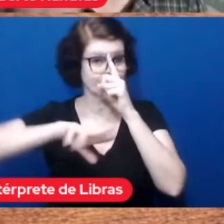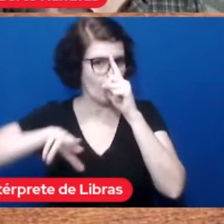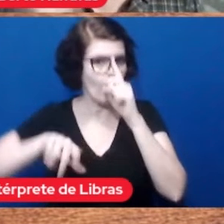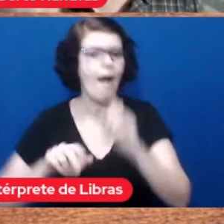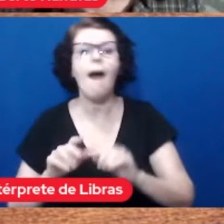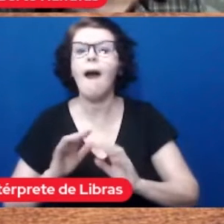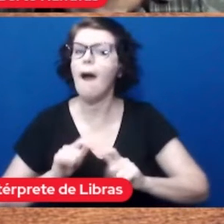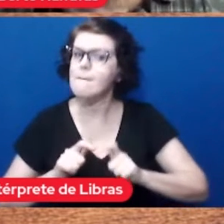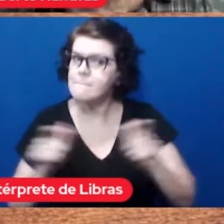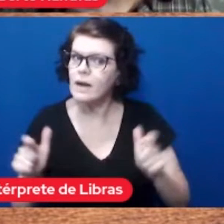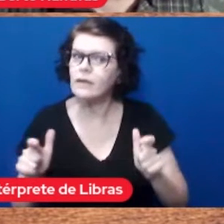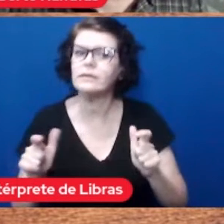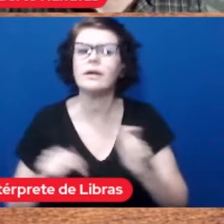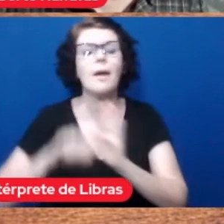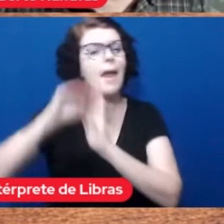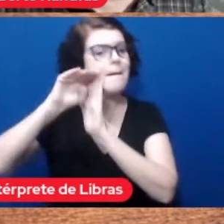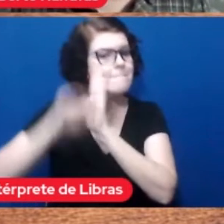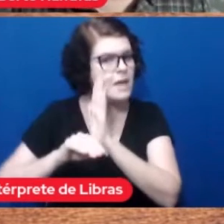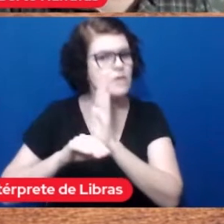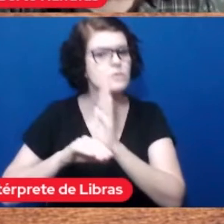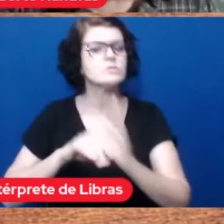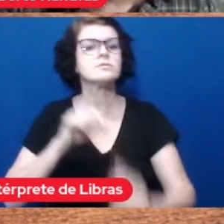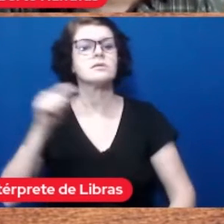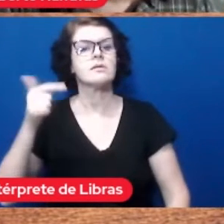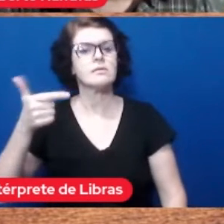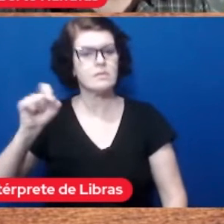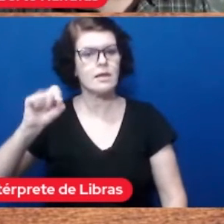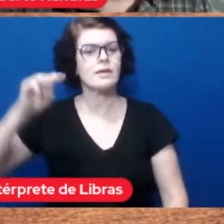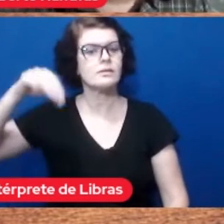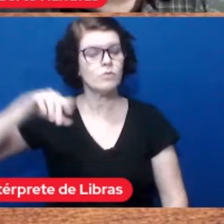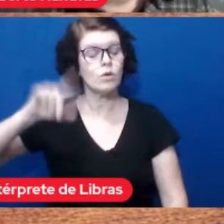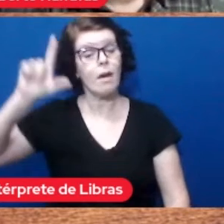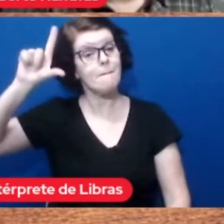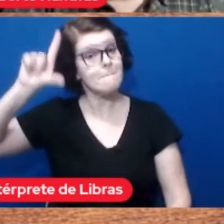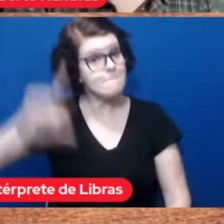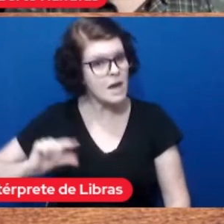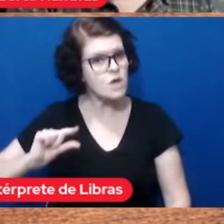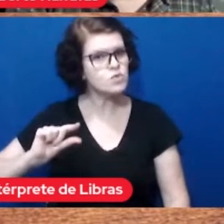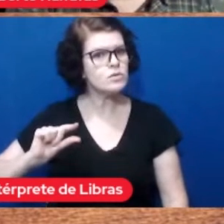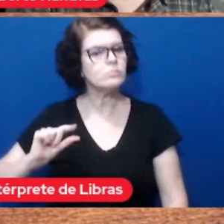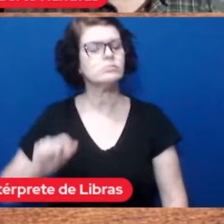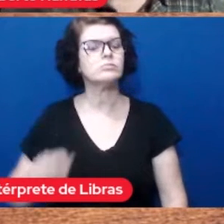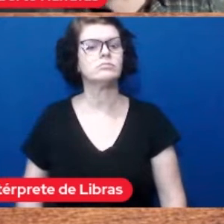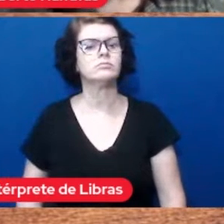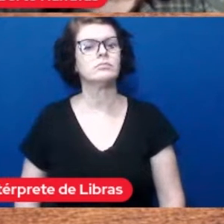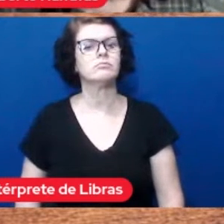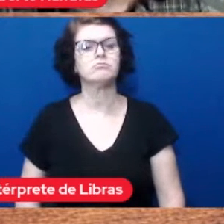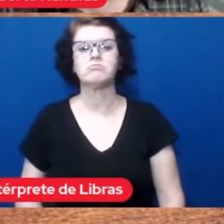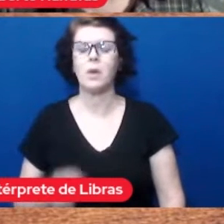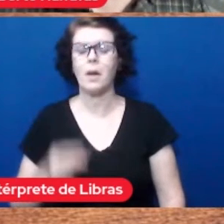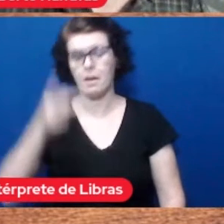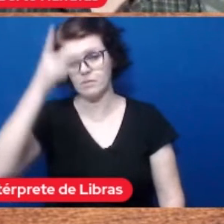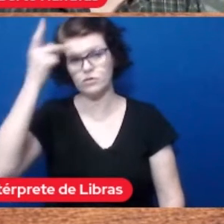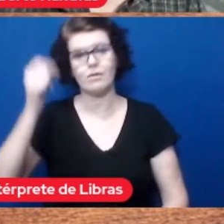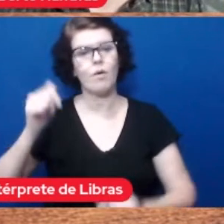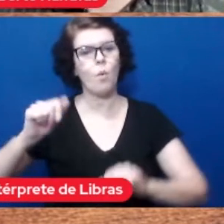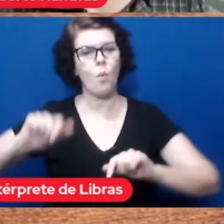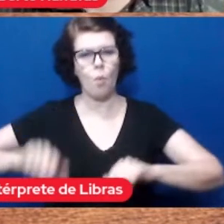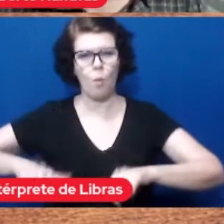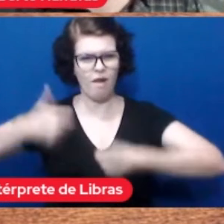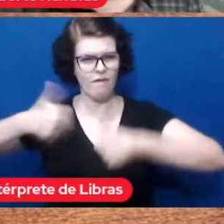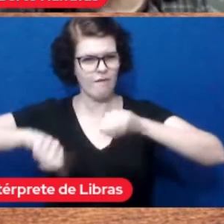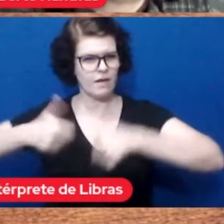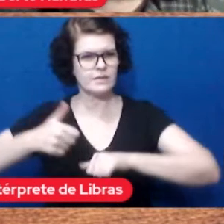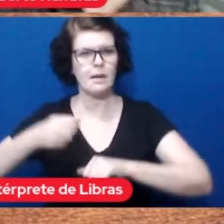públicos ganha menos de 10 mil reais por mês o que é o salário de um trabalhador com qualificação média no